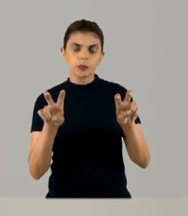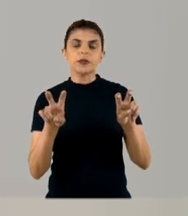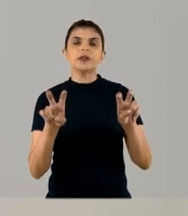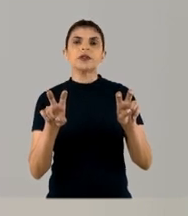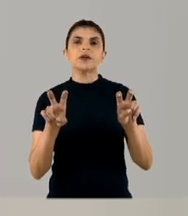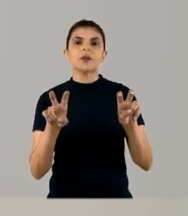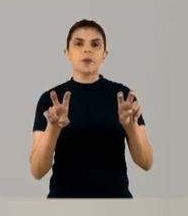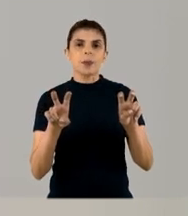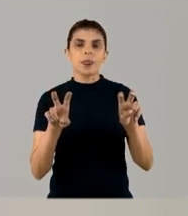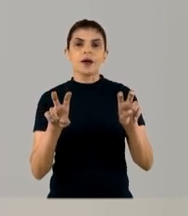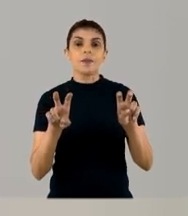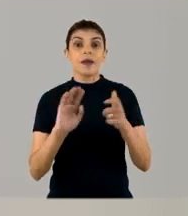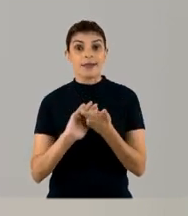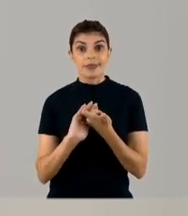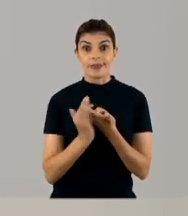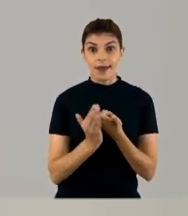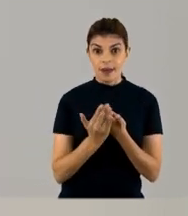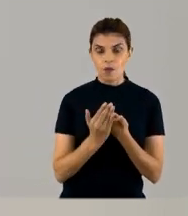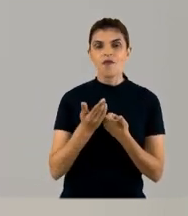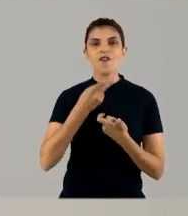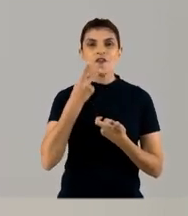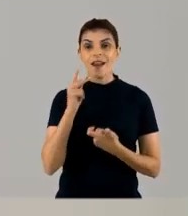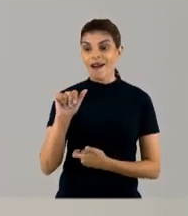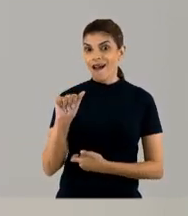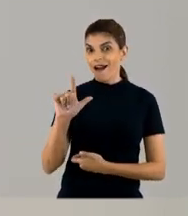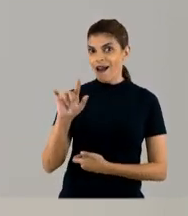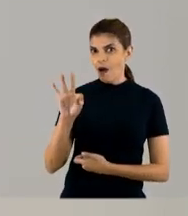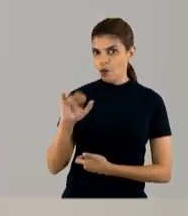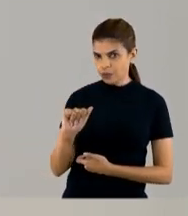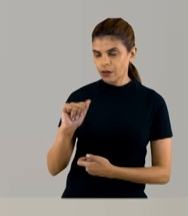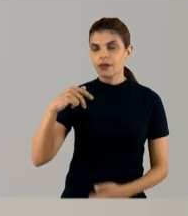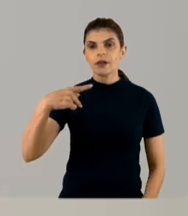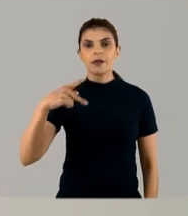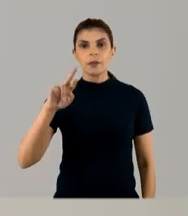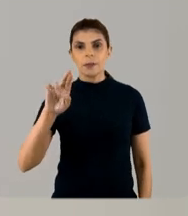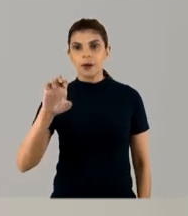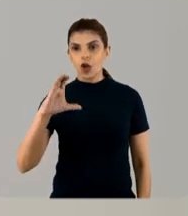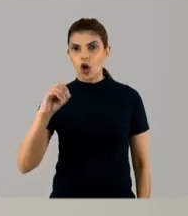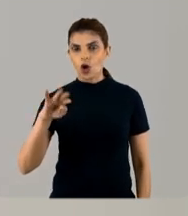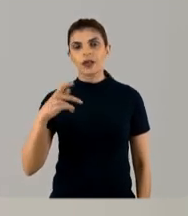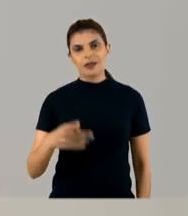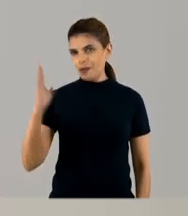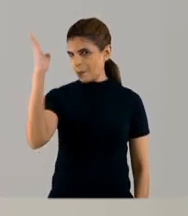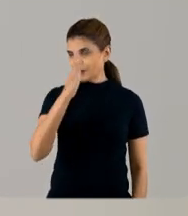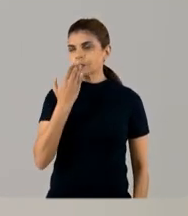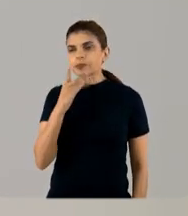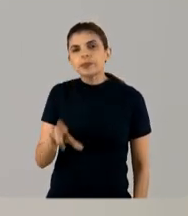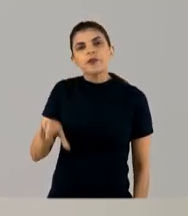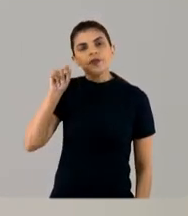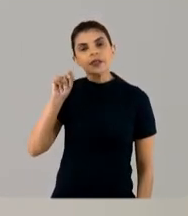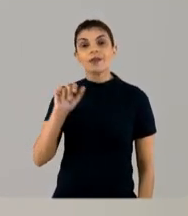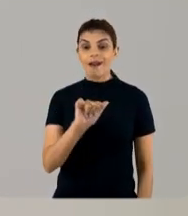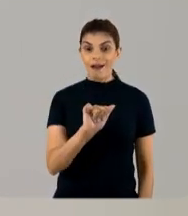ao termo que se usa de alta precoce e lembrar que no Brasil a gente prefere o termo